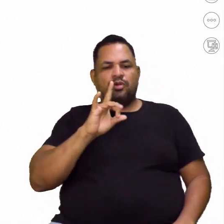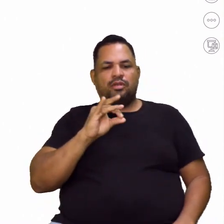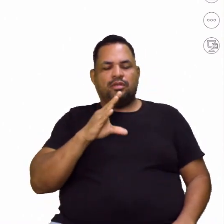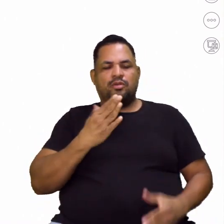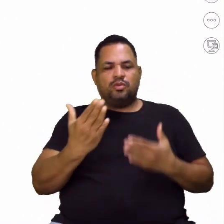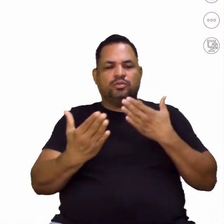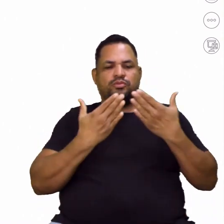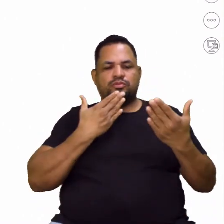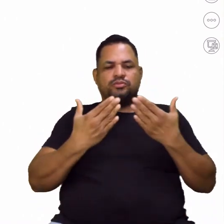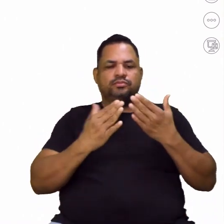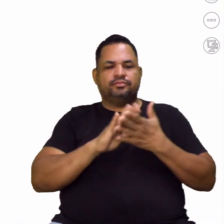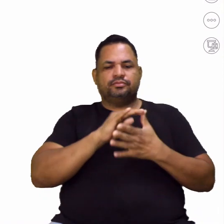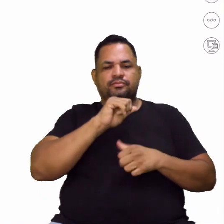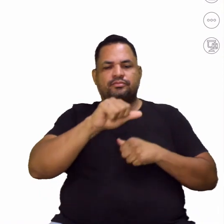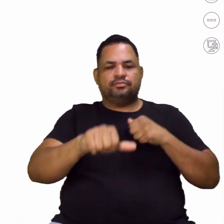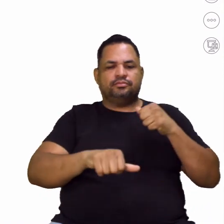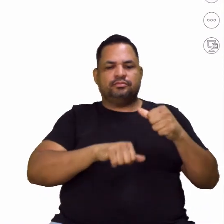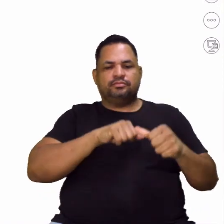diálogo.